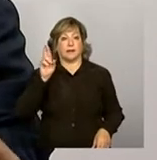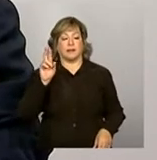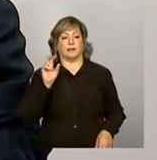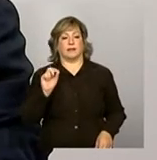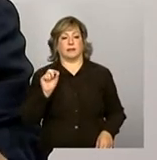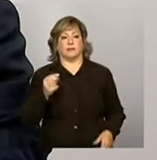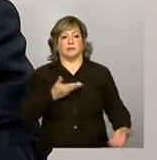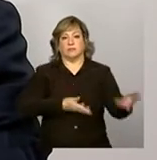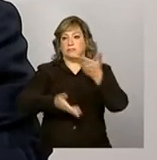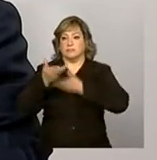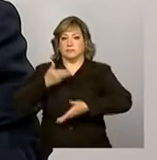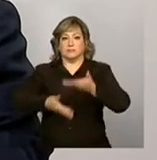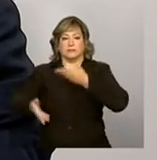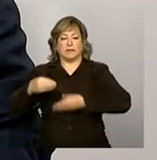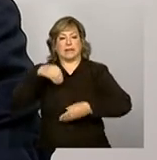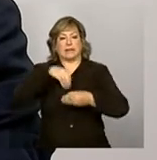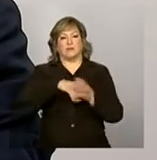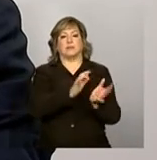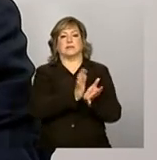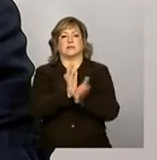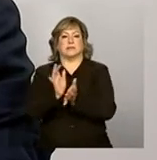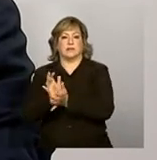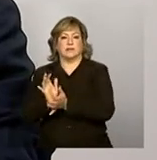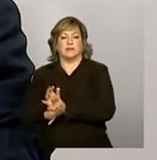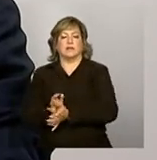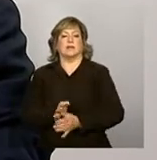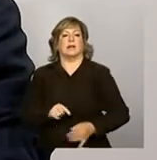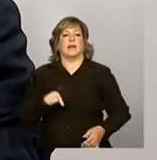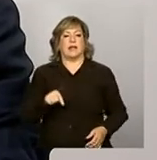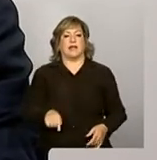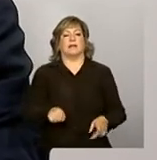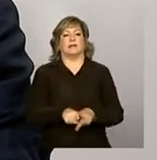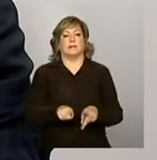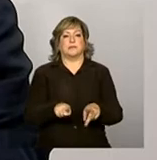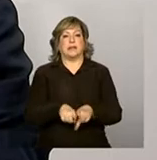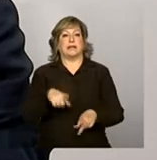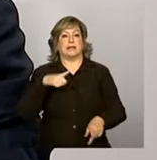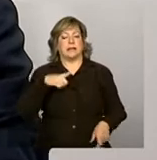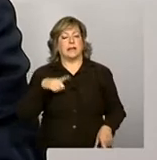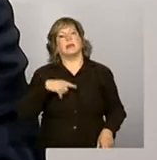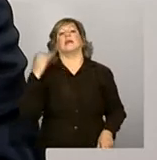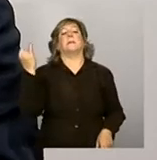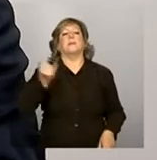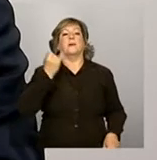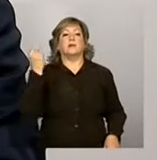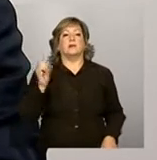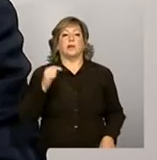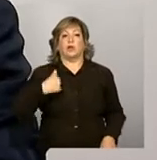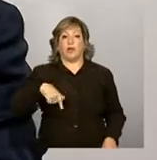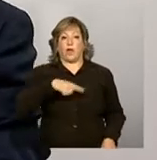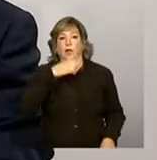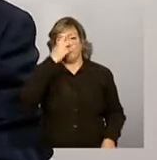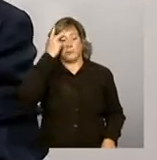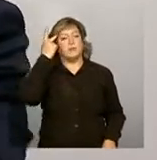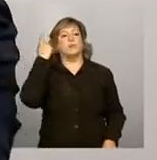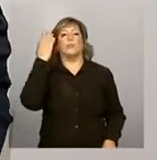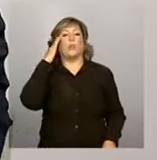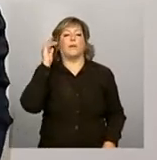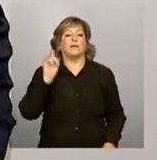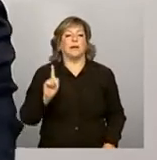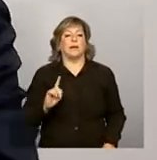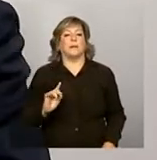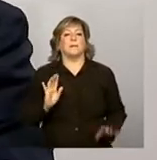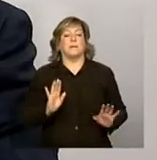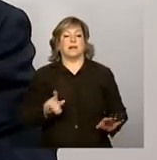articulação intersetorial, ela também tem uma importância que a gente não tem ideia, porque aí não é uma coisa